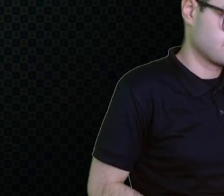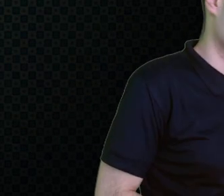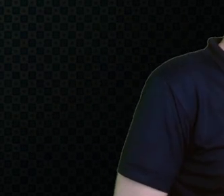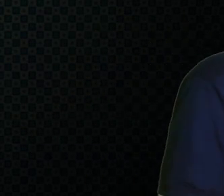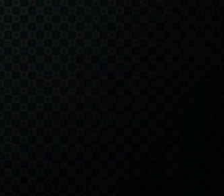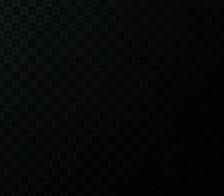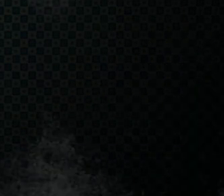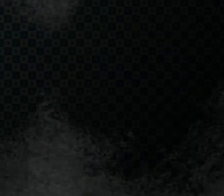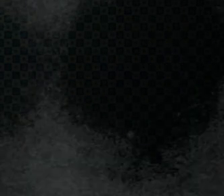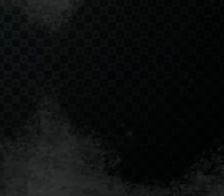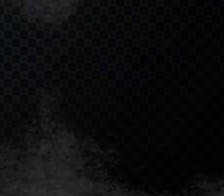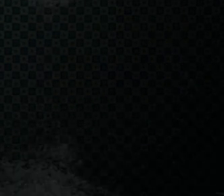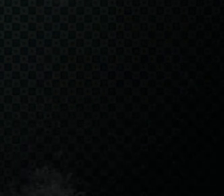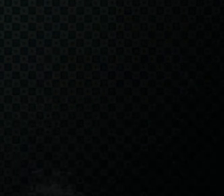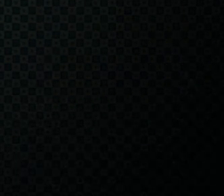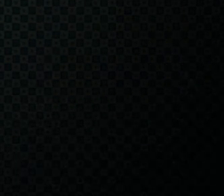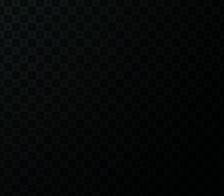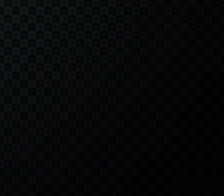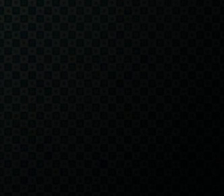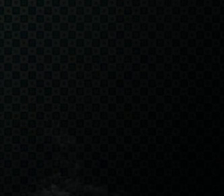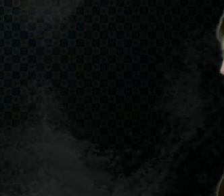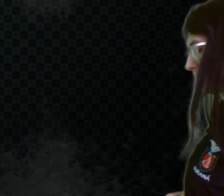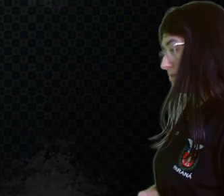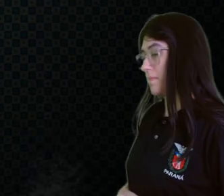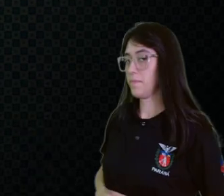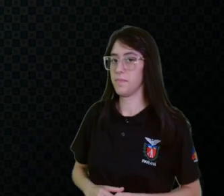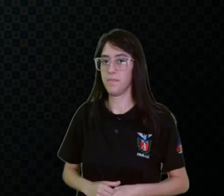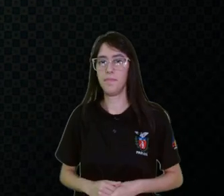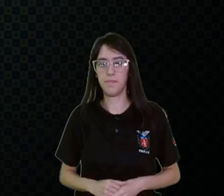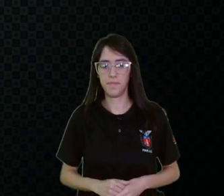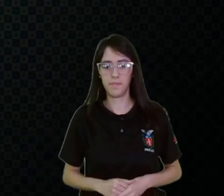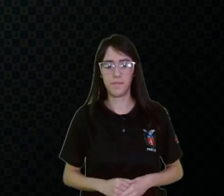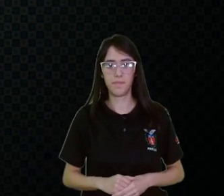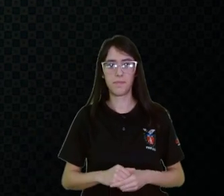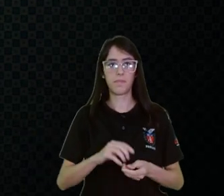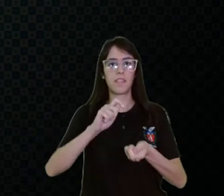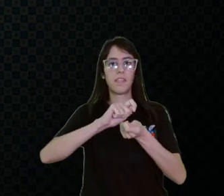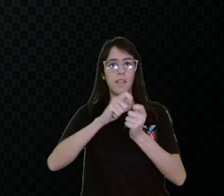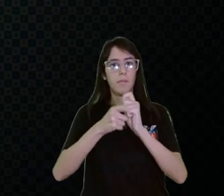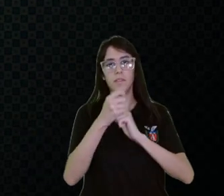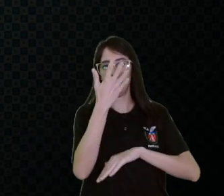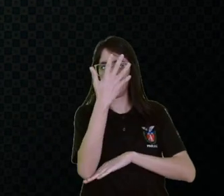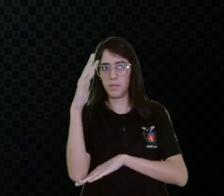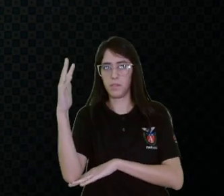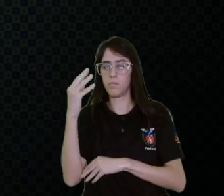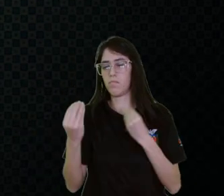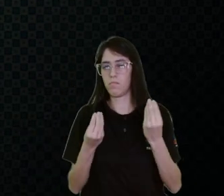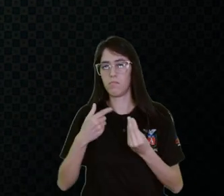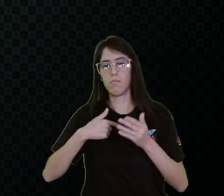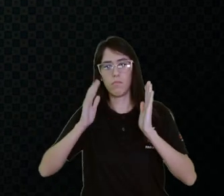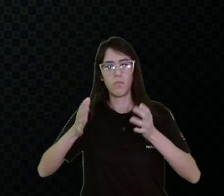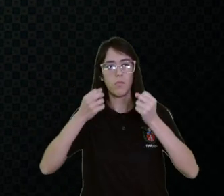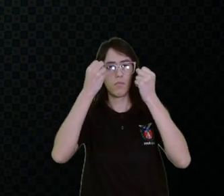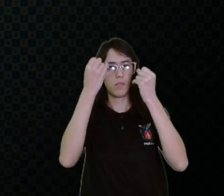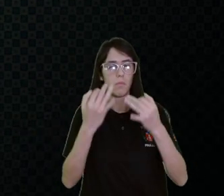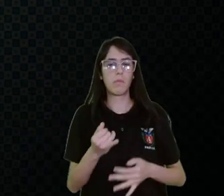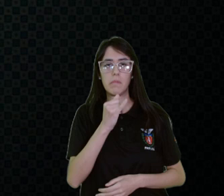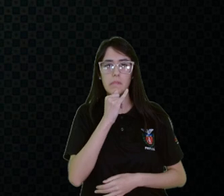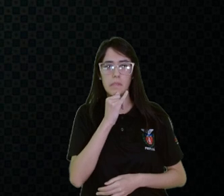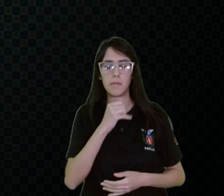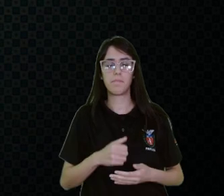Adaptação ambiental. Então, a gente já deu alguns exemplos aqui. Às vezes, tem um vaso no meio do caminho.